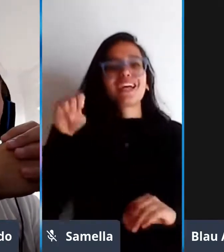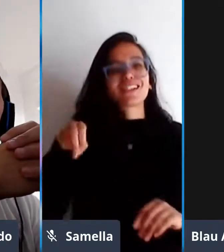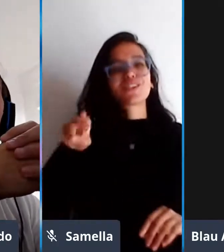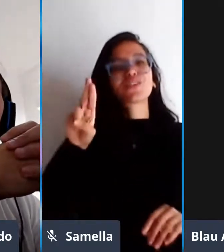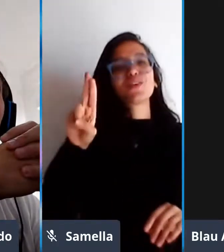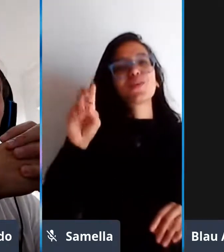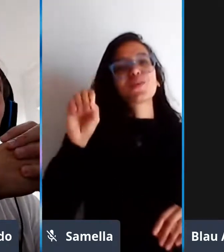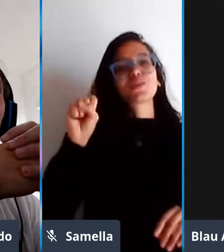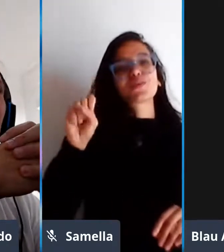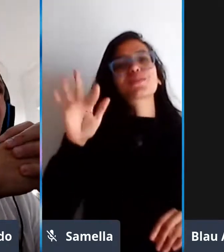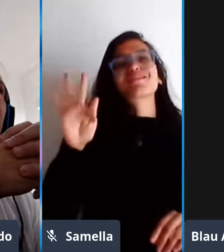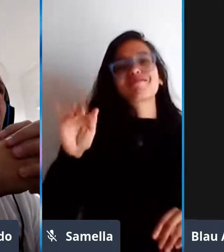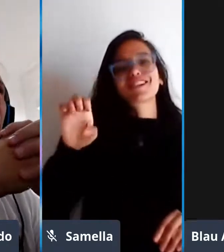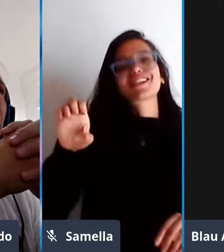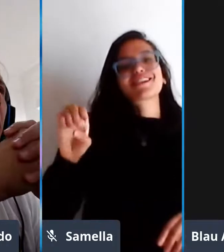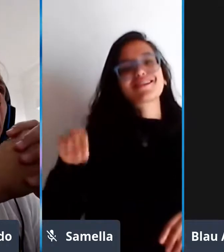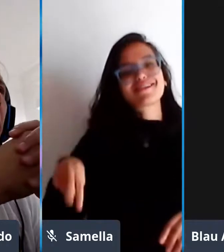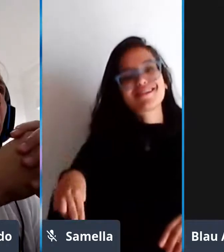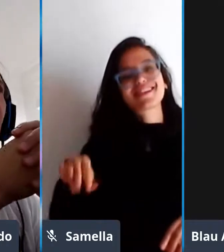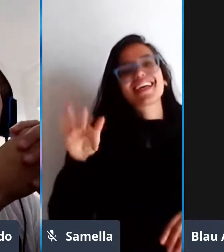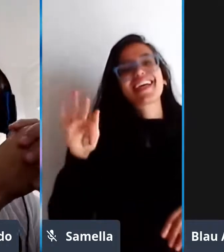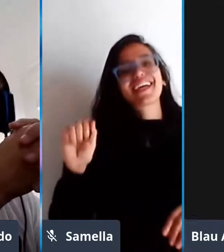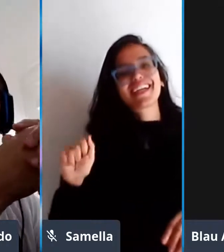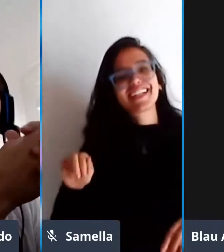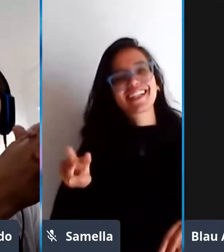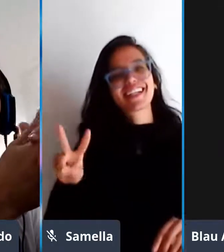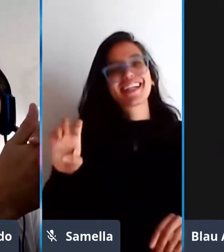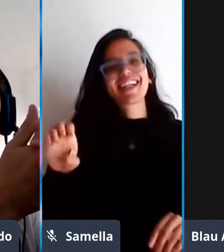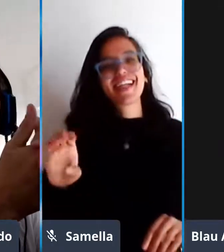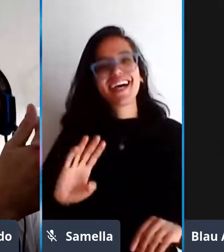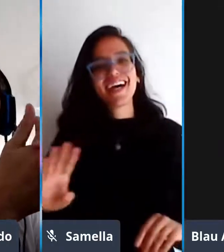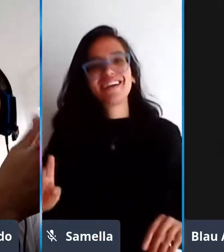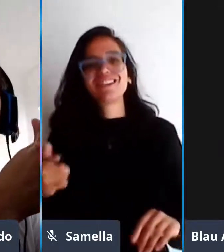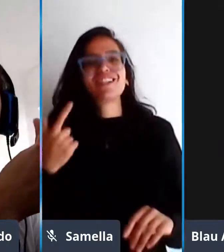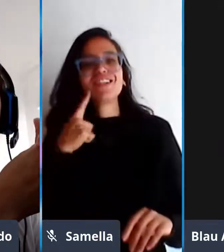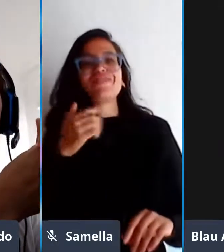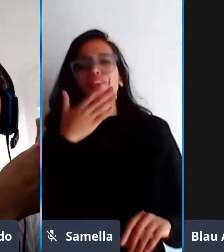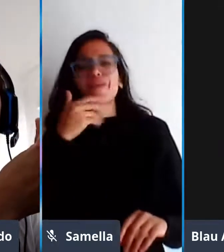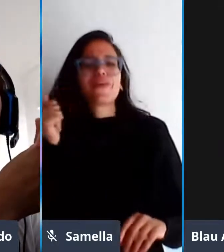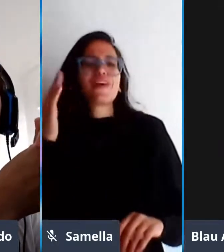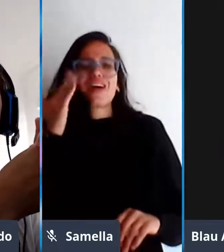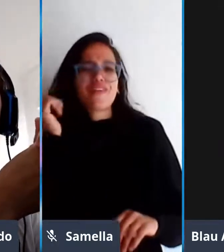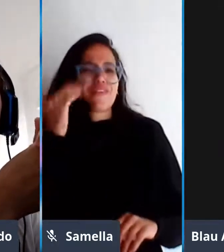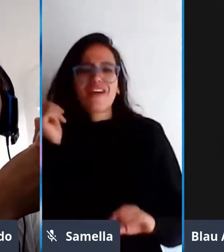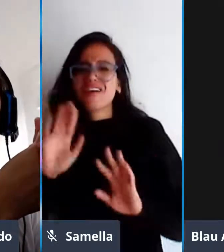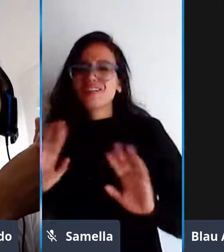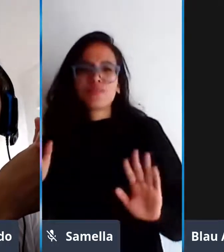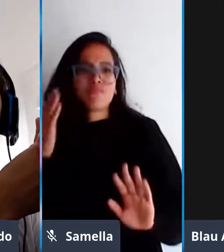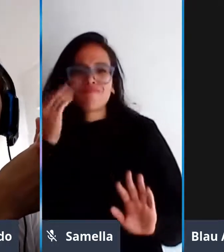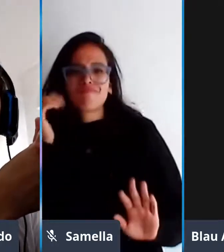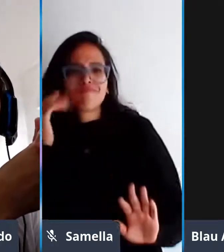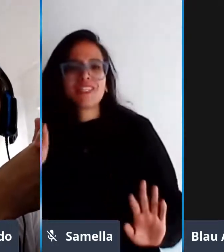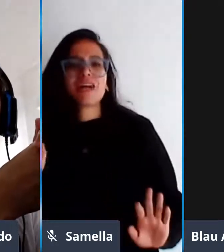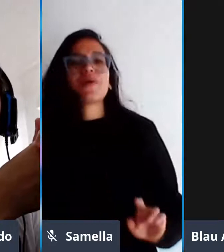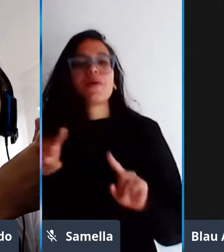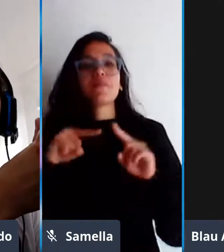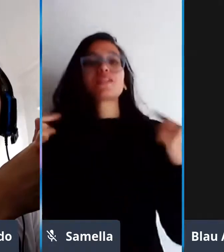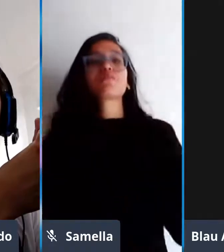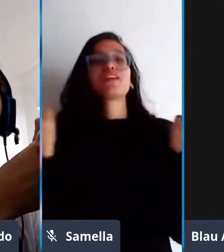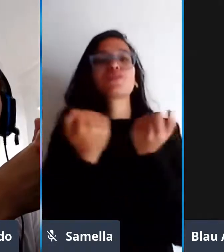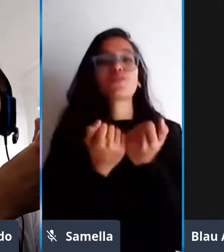você sabe que não é fácil e pra mim foi esclarecedora não só pra mim mas pra todos que estão assistindo